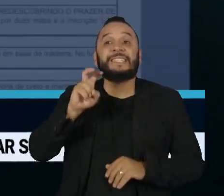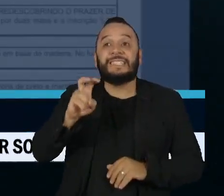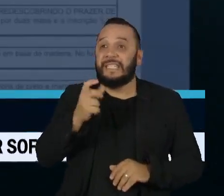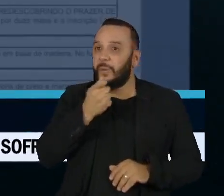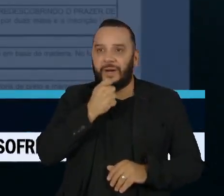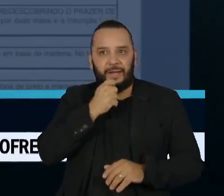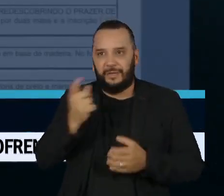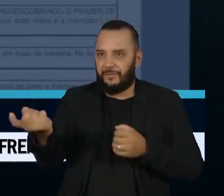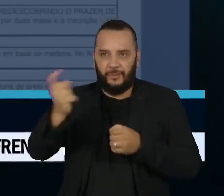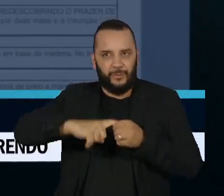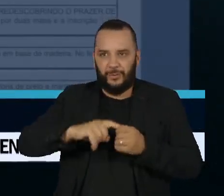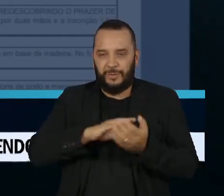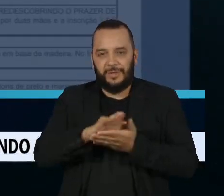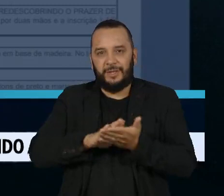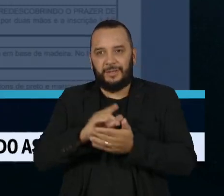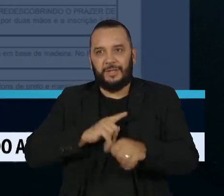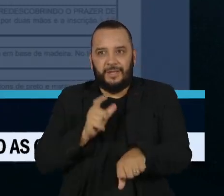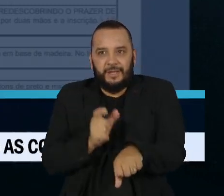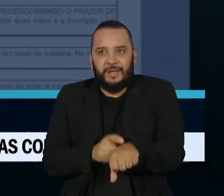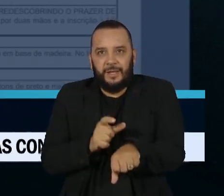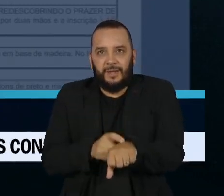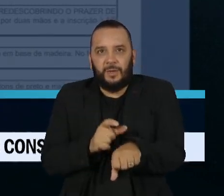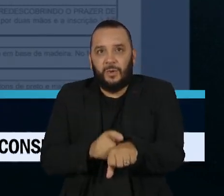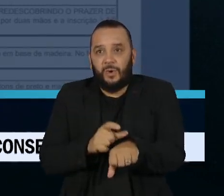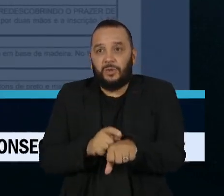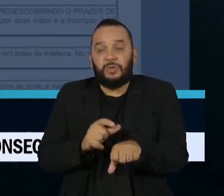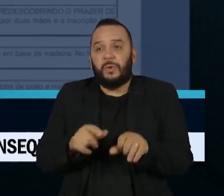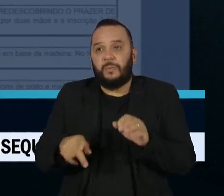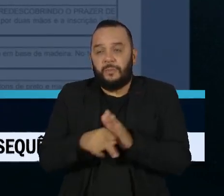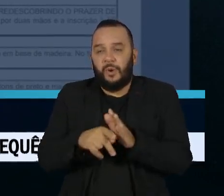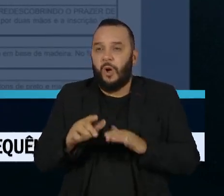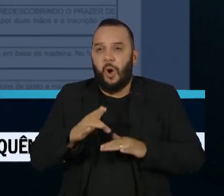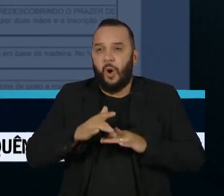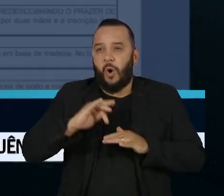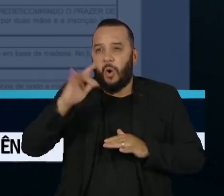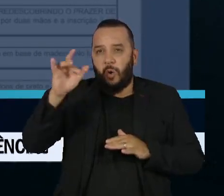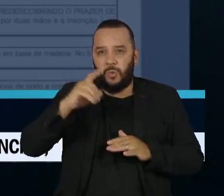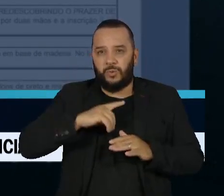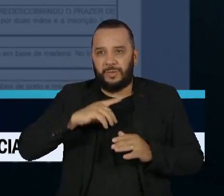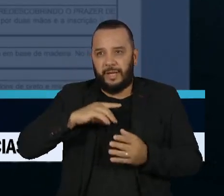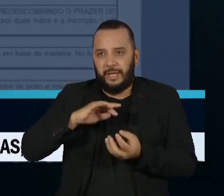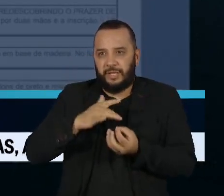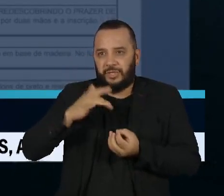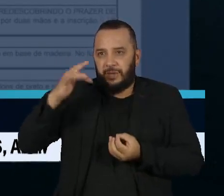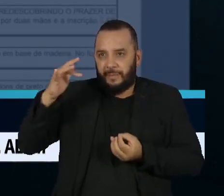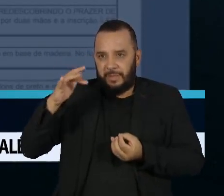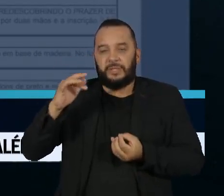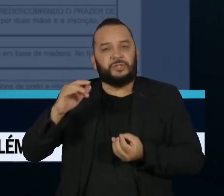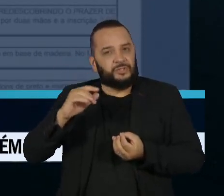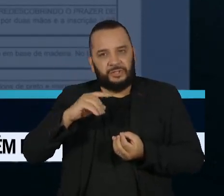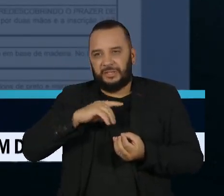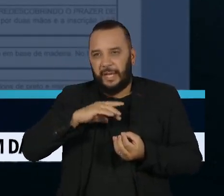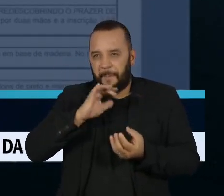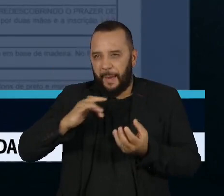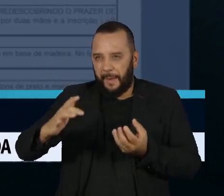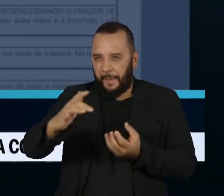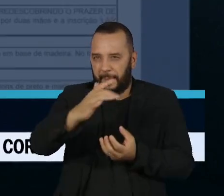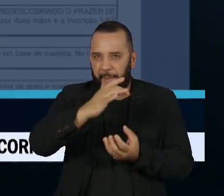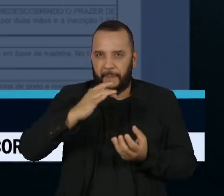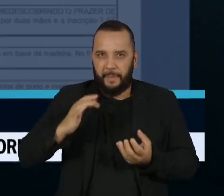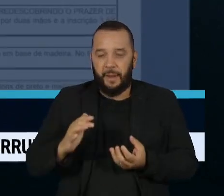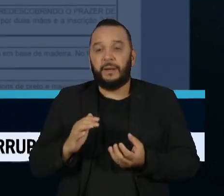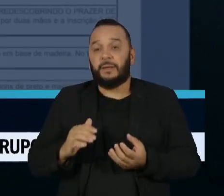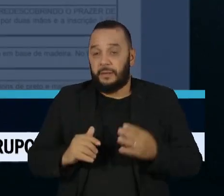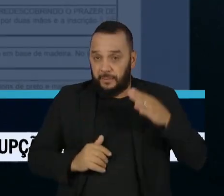devolvidos, está um relógio de mesa banhado a ouro, cravejado de diamantes, esmeraldas e rubis, que